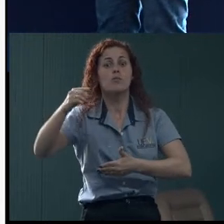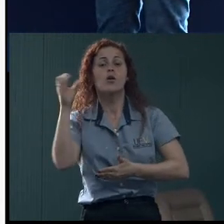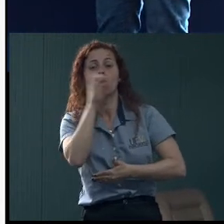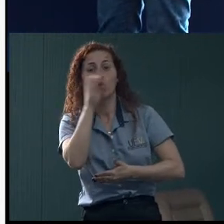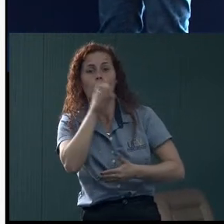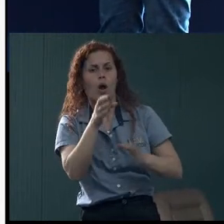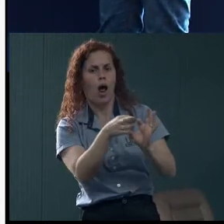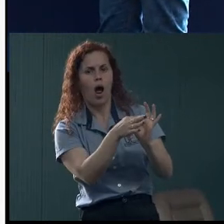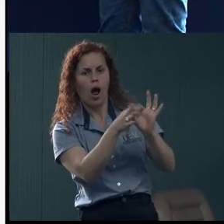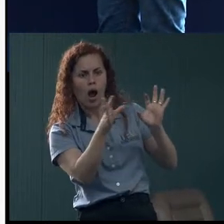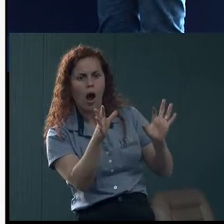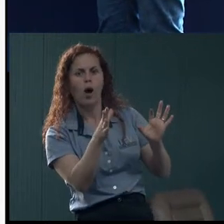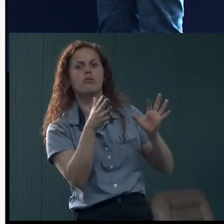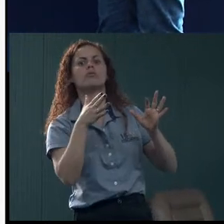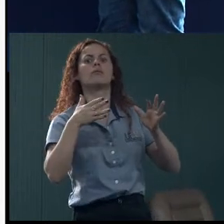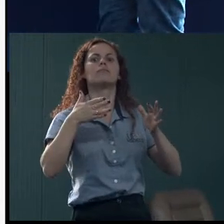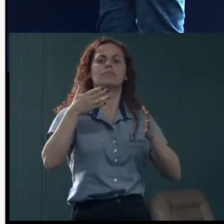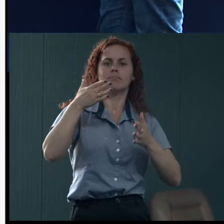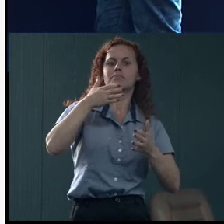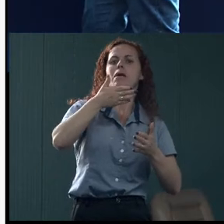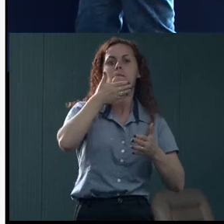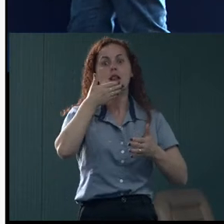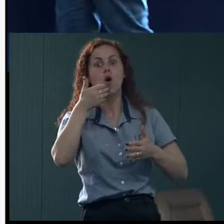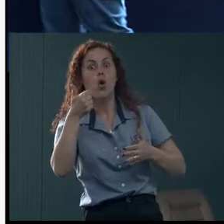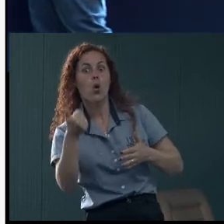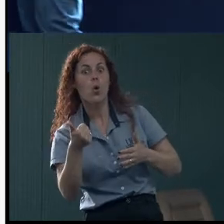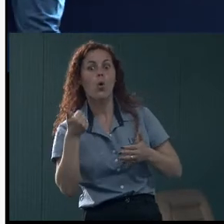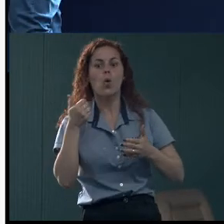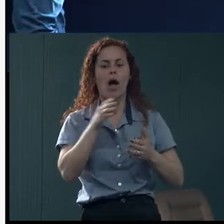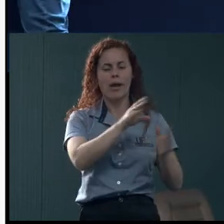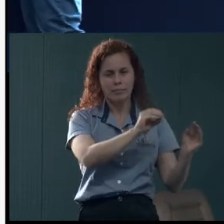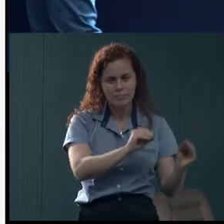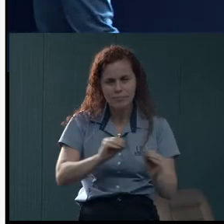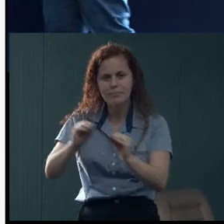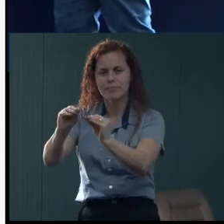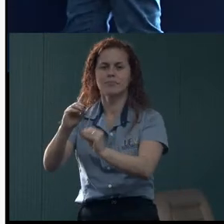alta, estabilizou o quadro, pode, sim, contra-referenciar para a DVP.